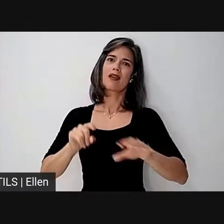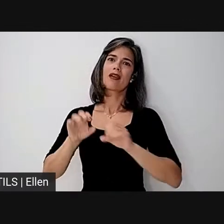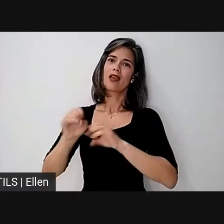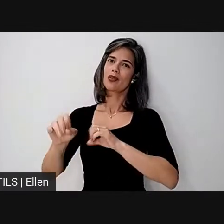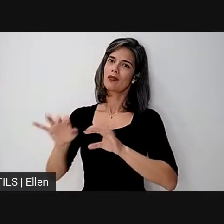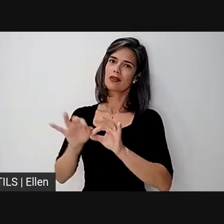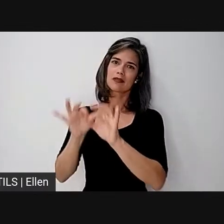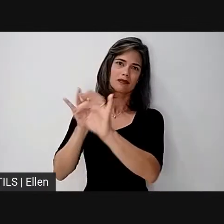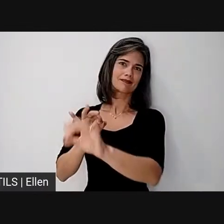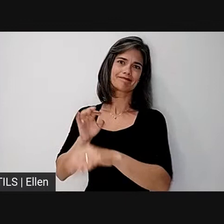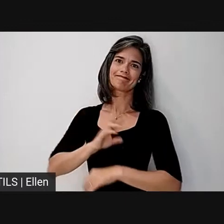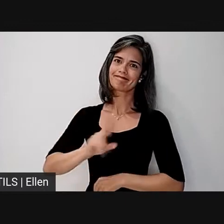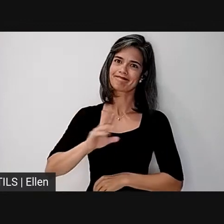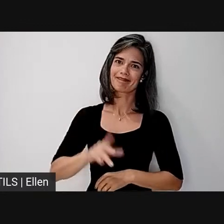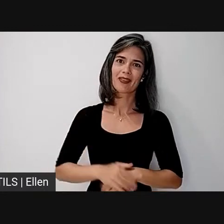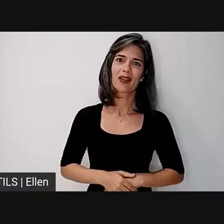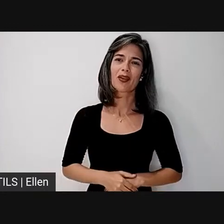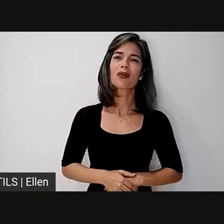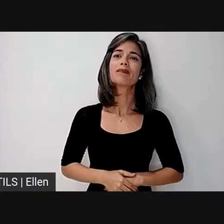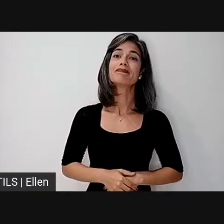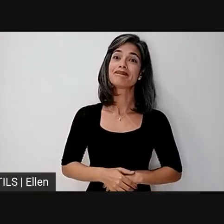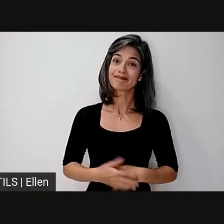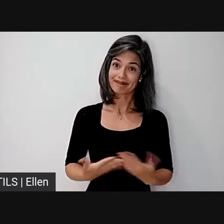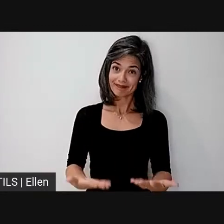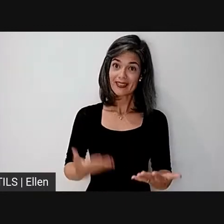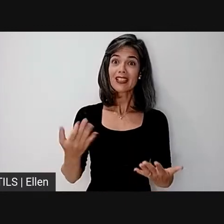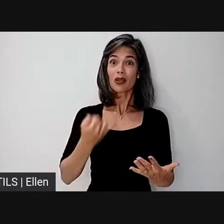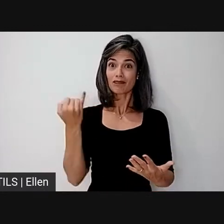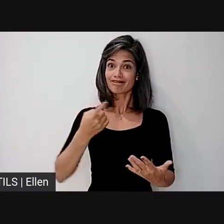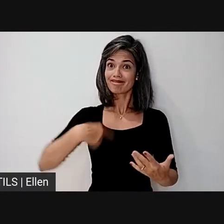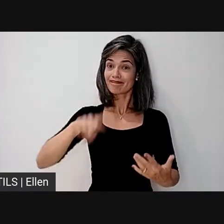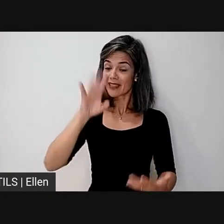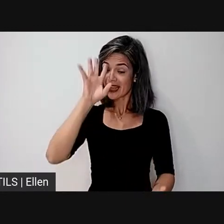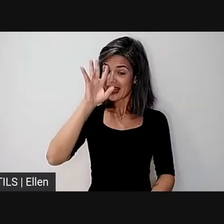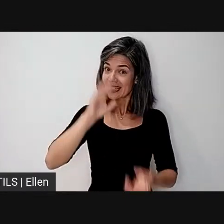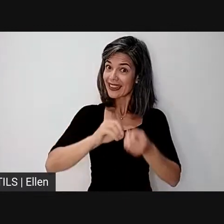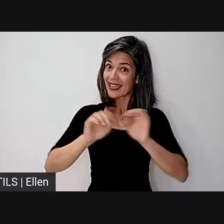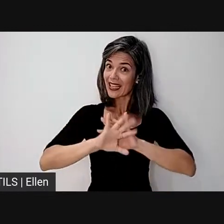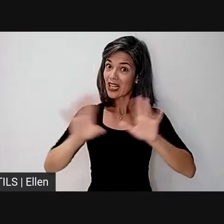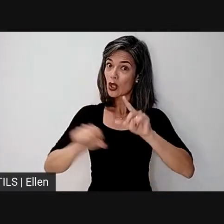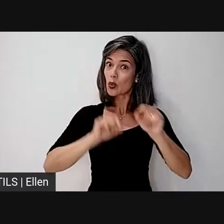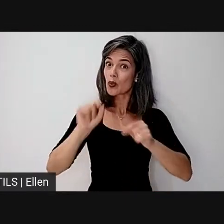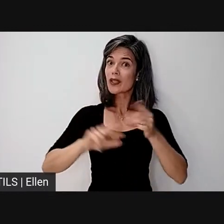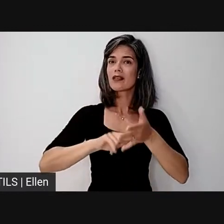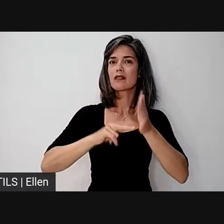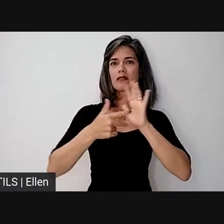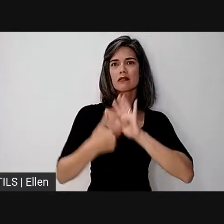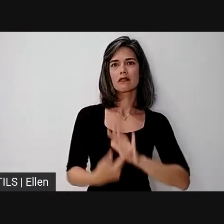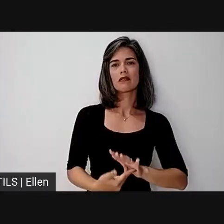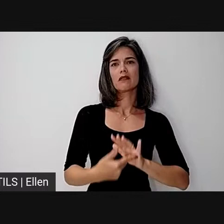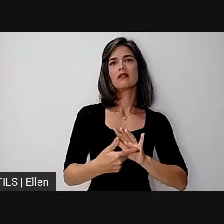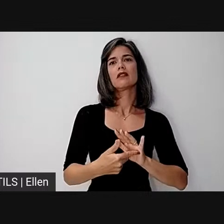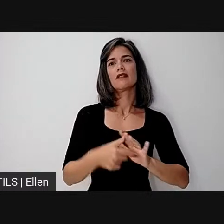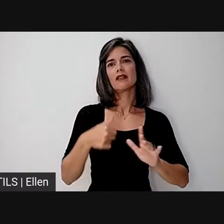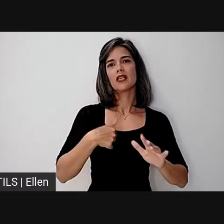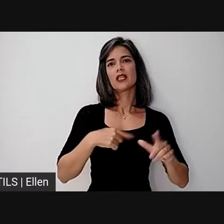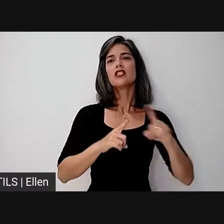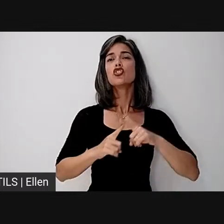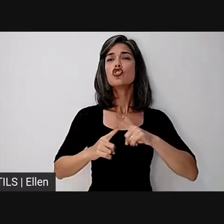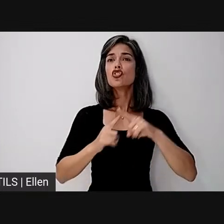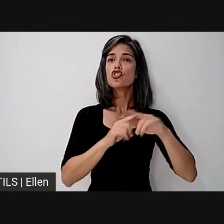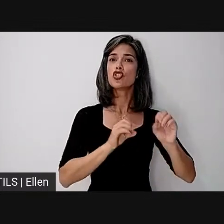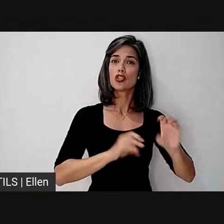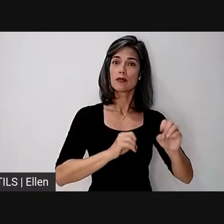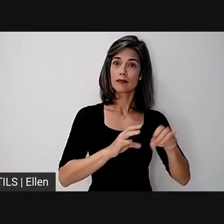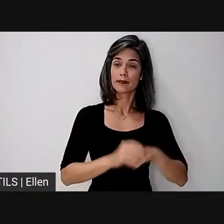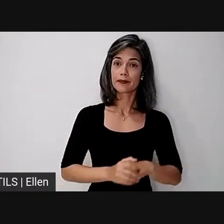o distanciamento entre o senso comum e o conceito dessa modalidade de ensino. Considerando que a educação superior é